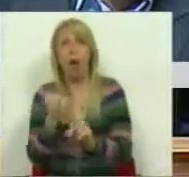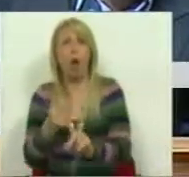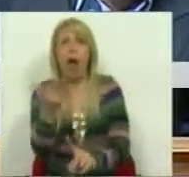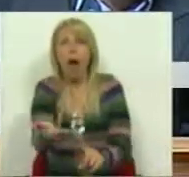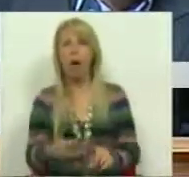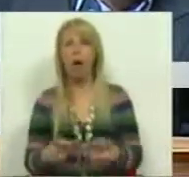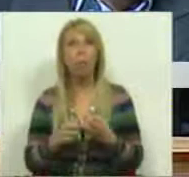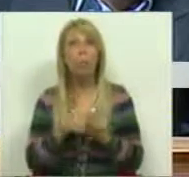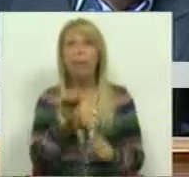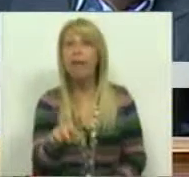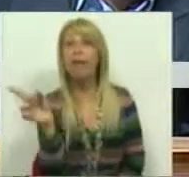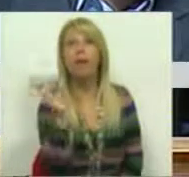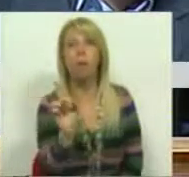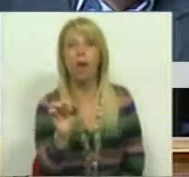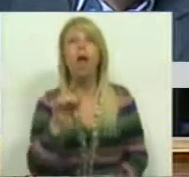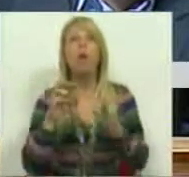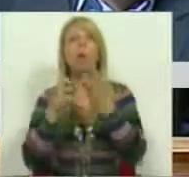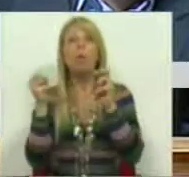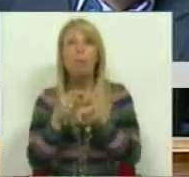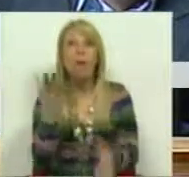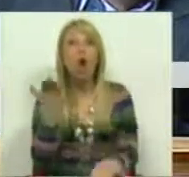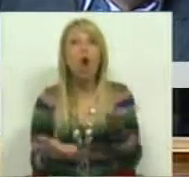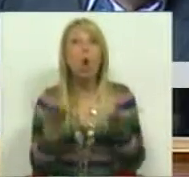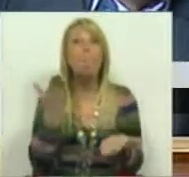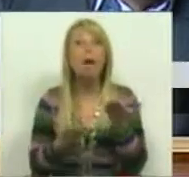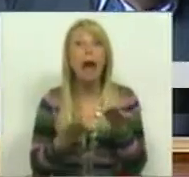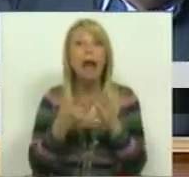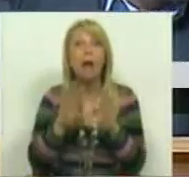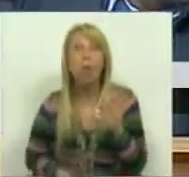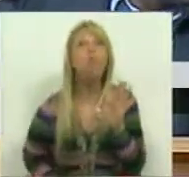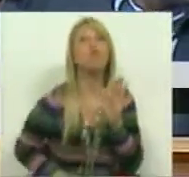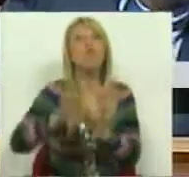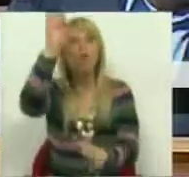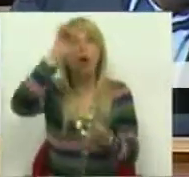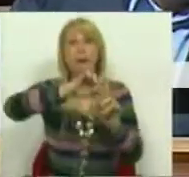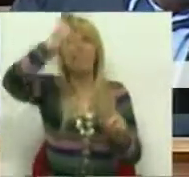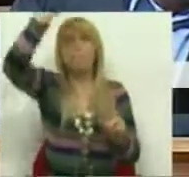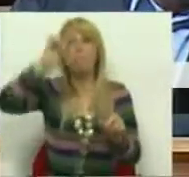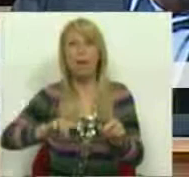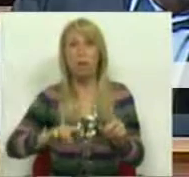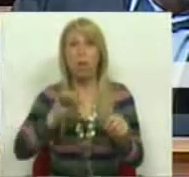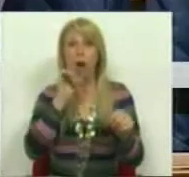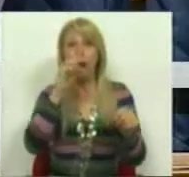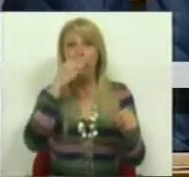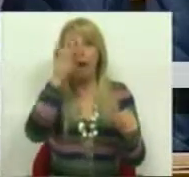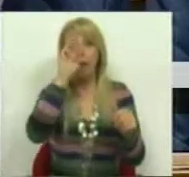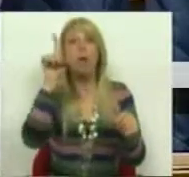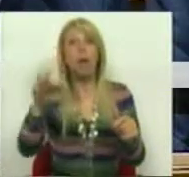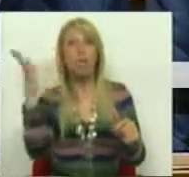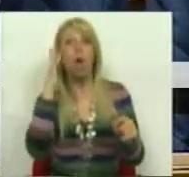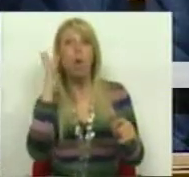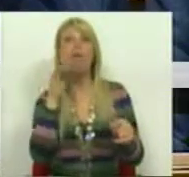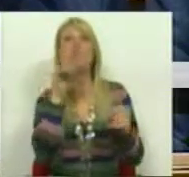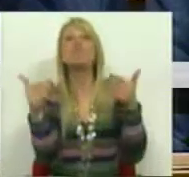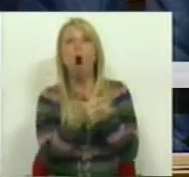é a correlação entre esse pico de gripe, de epidemia, e o número de mortos. Ora, Sr. Deputado, não tenha